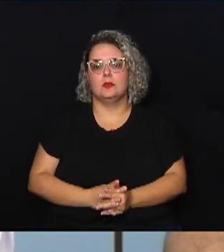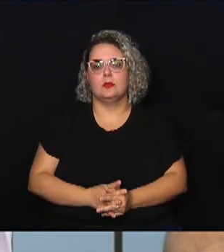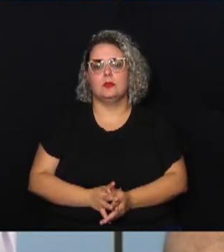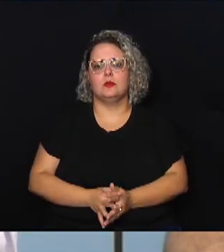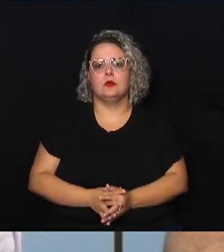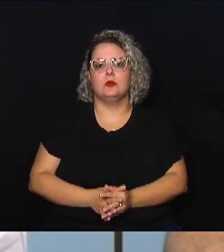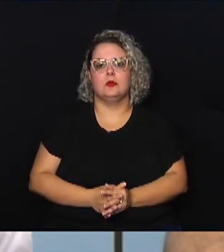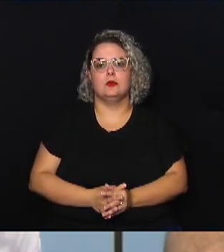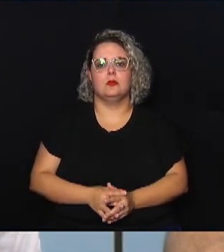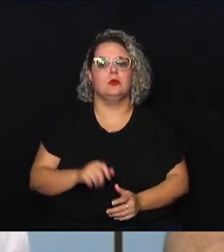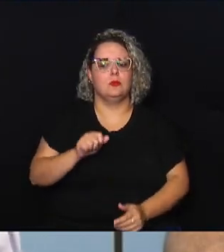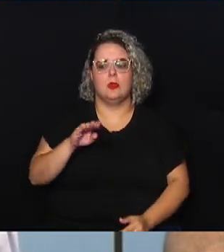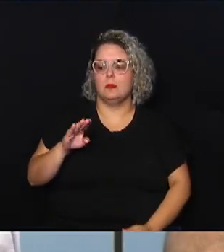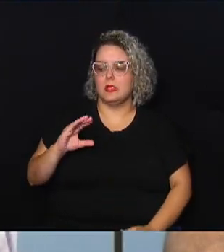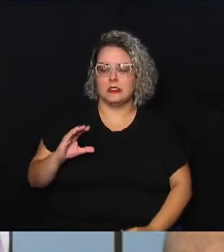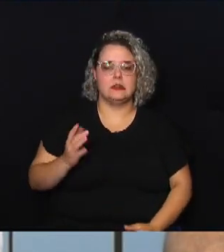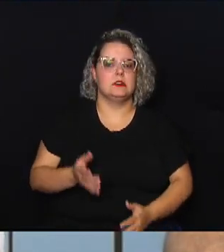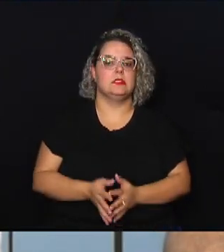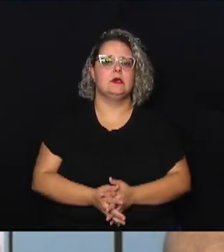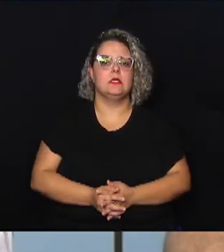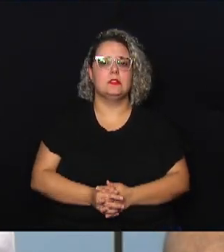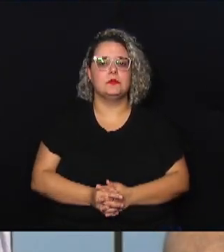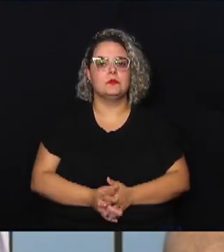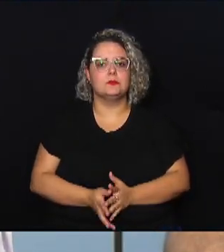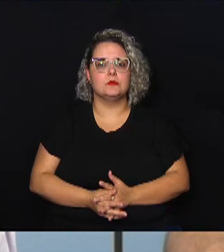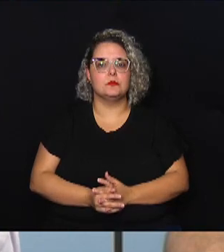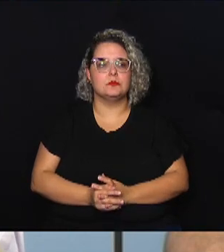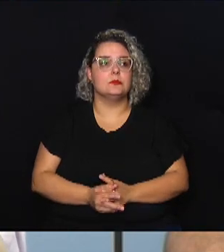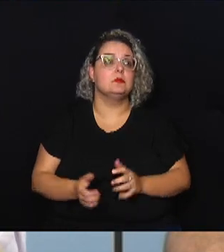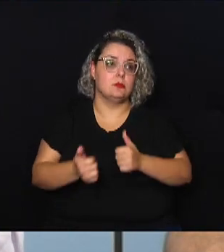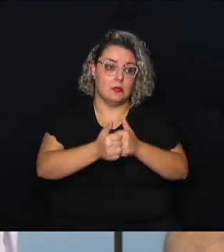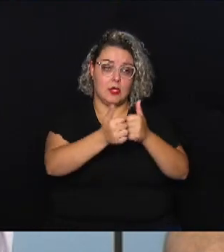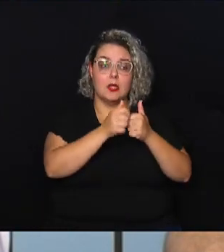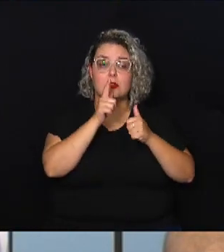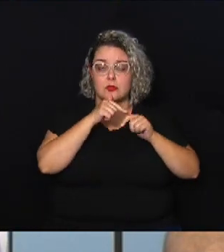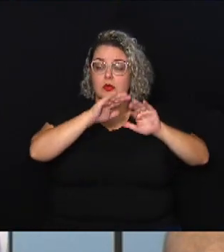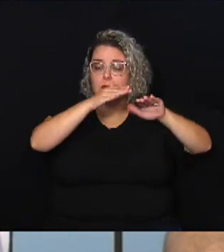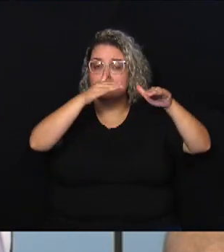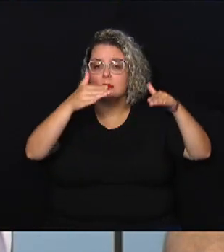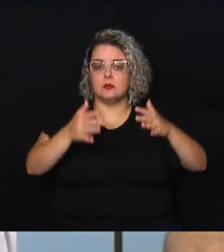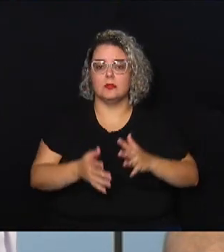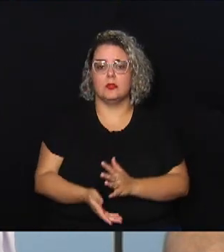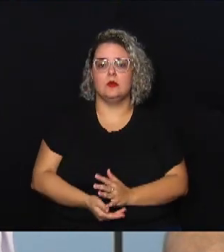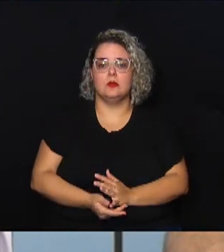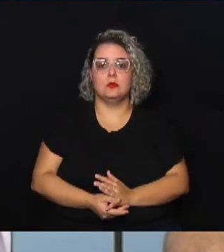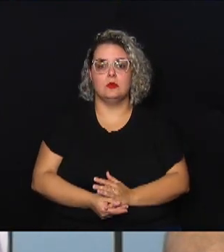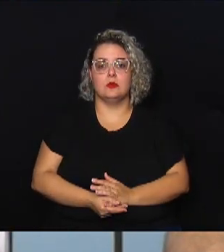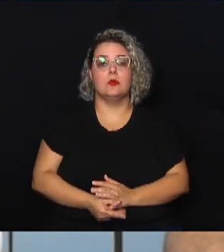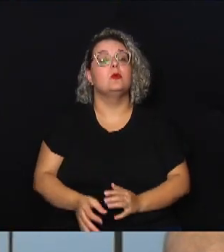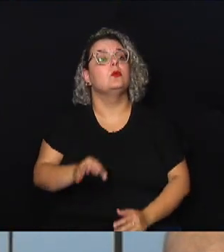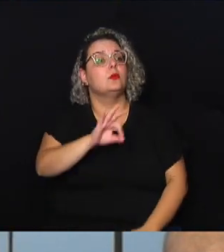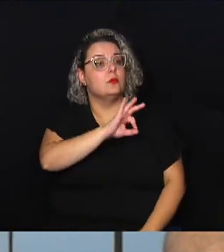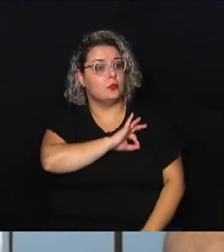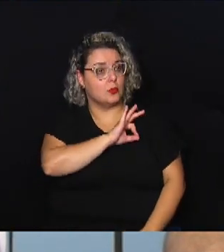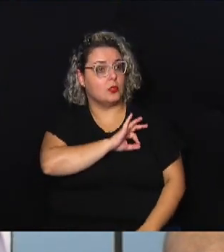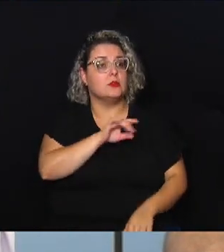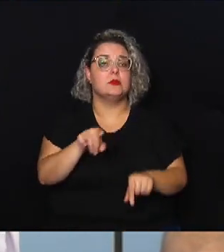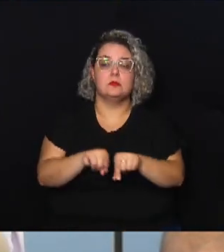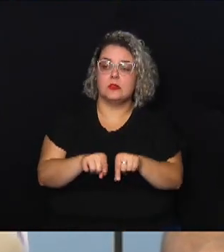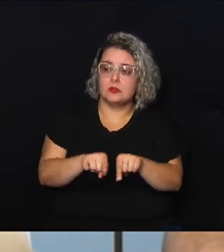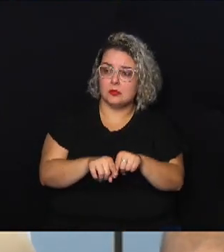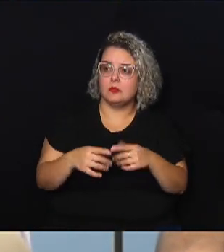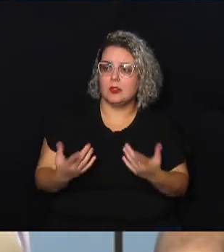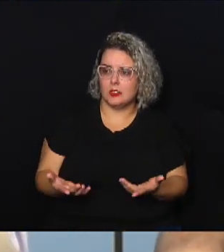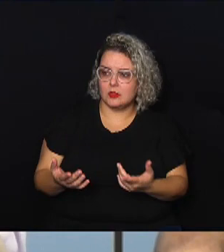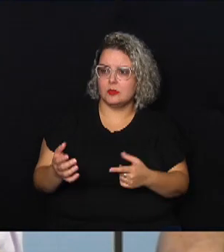do ABC a região próxima ao litoral o policiamento do Estado de São Paulo